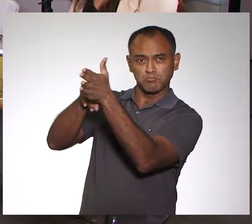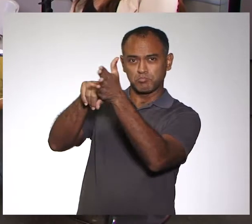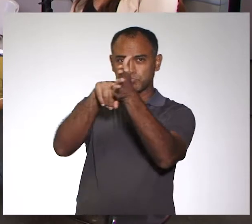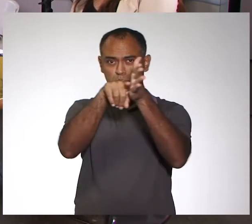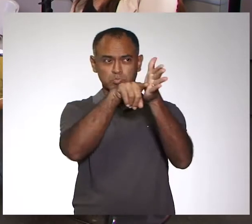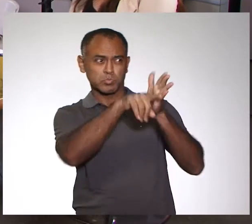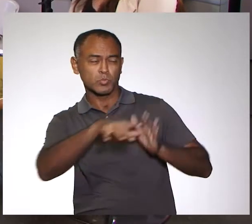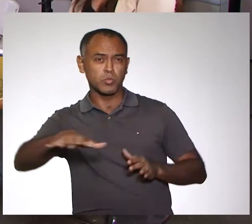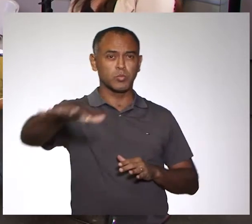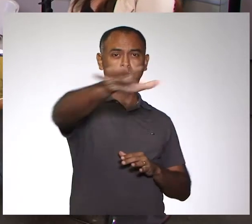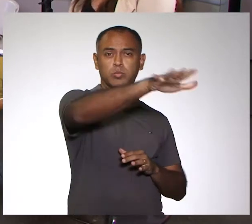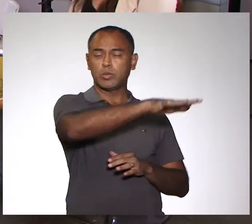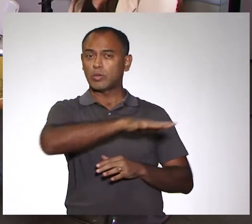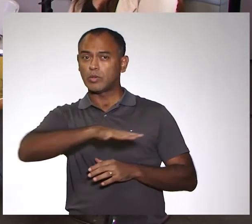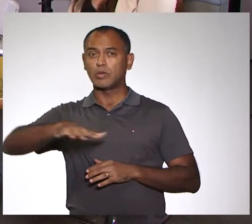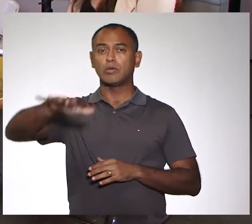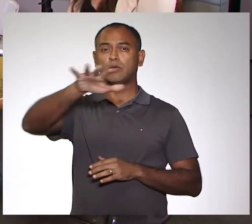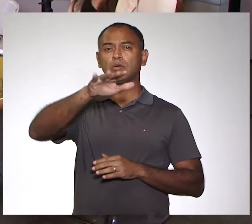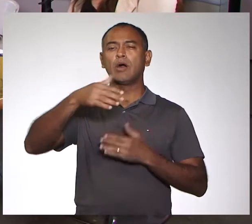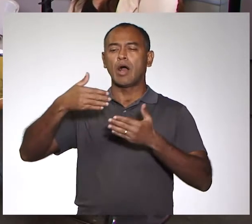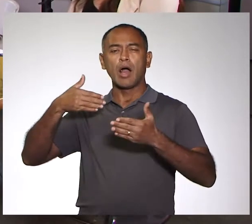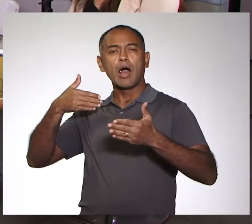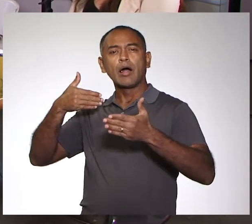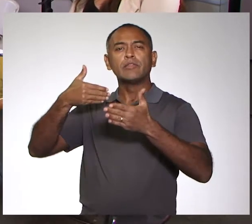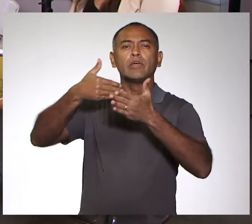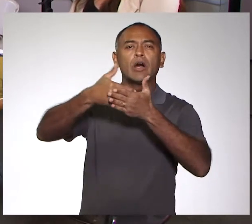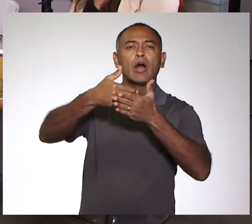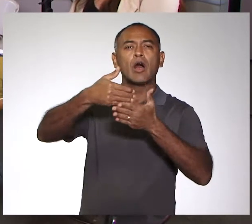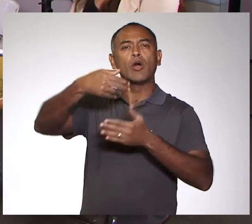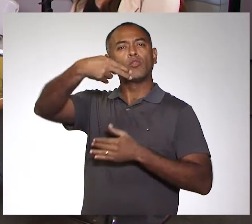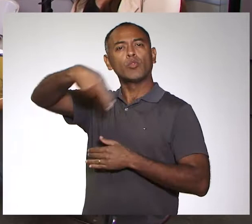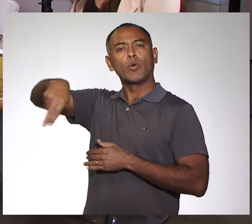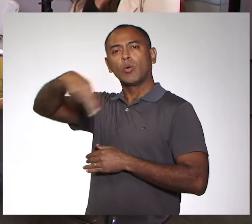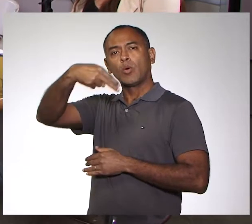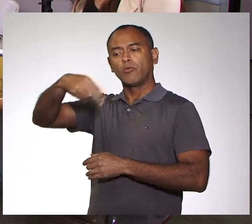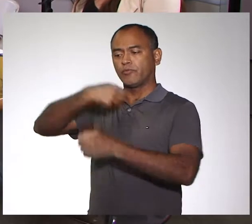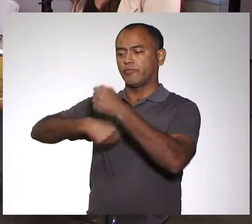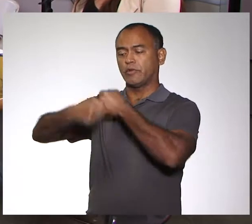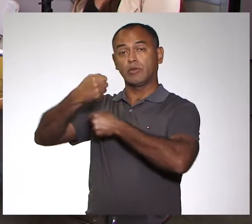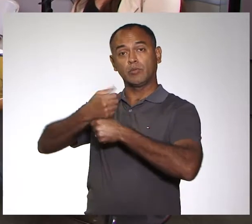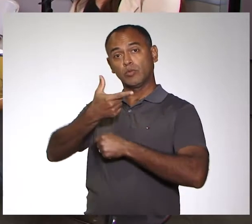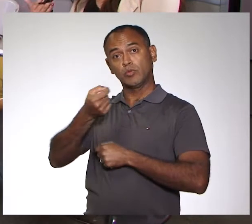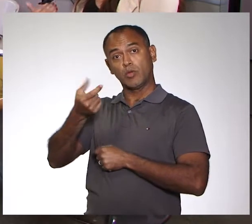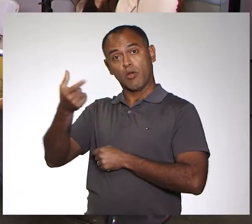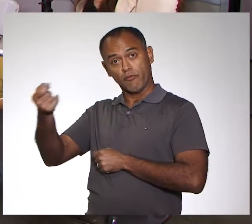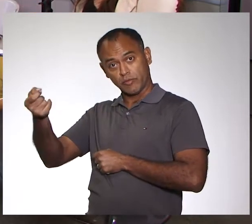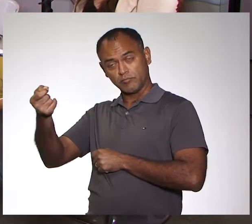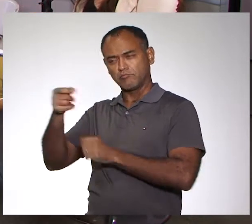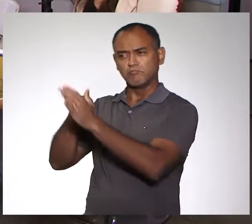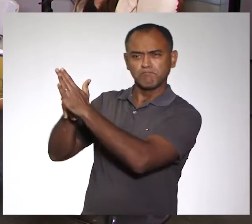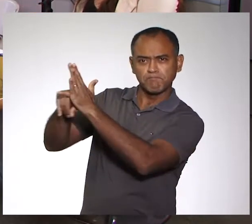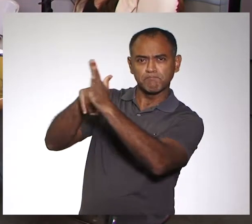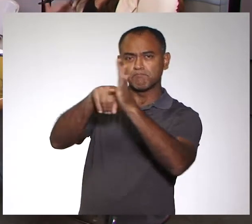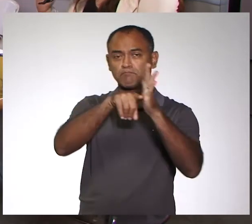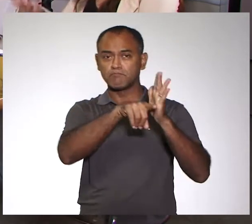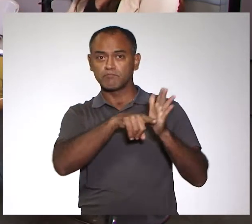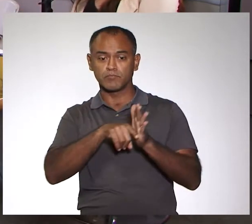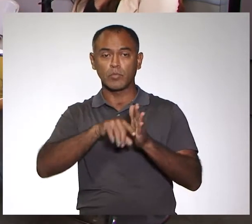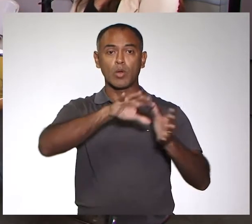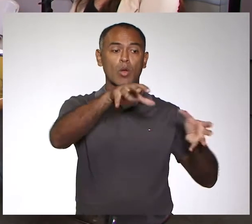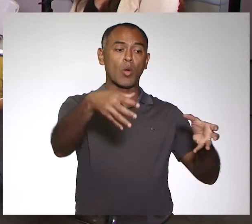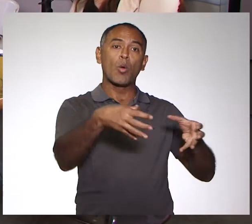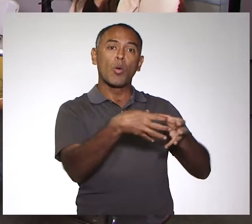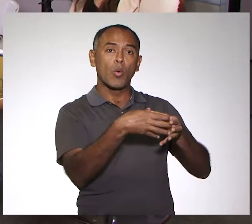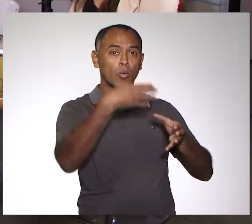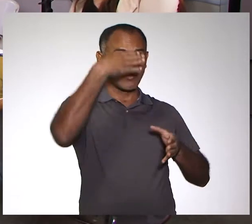até novembro do ano passado, 2020, foi feita uma consulta, tanto para a comunidade acadêmica como